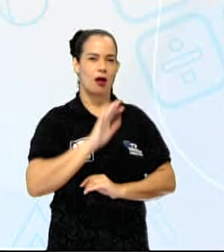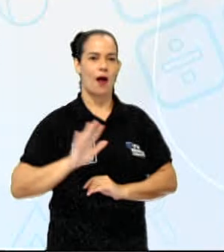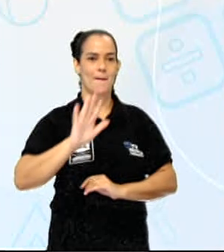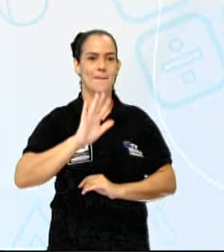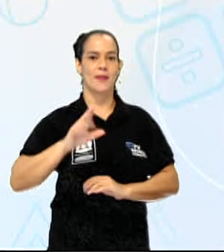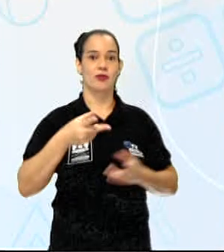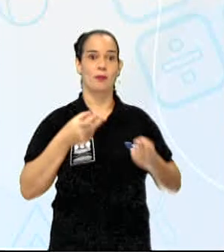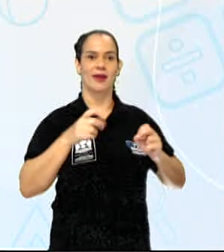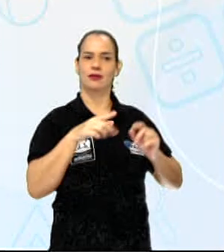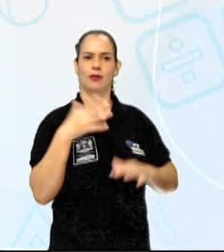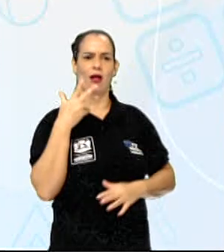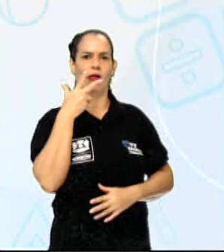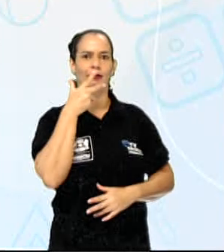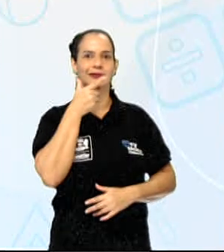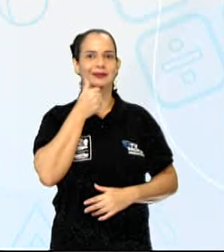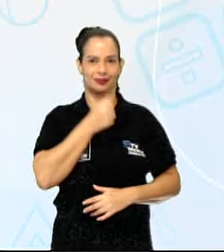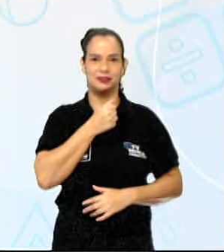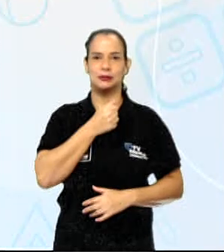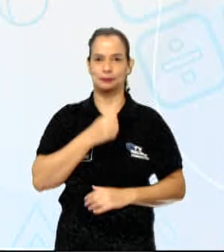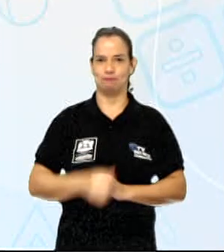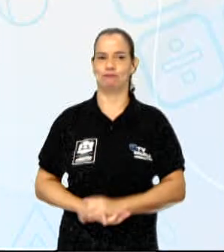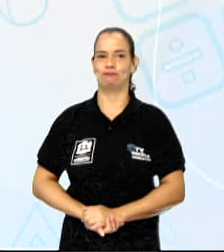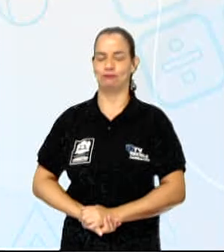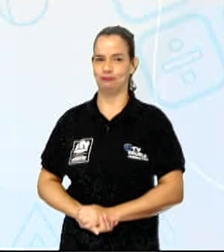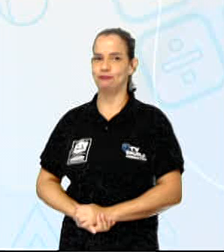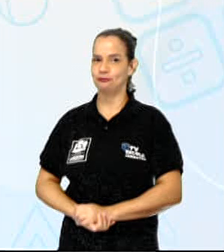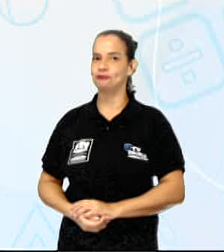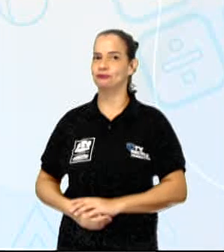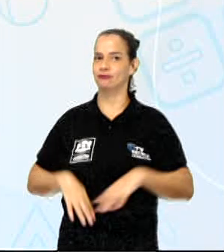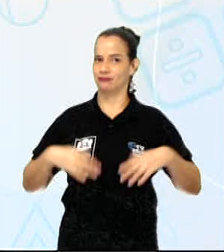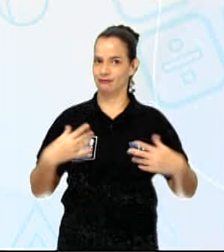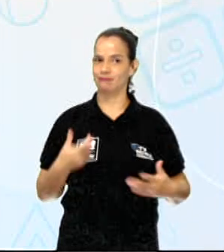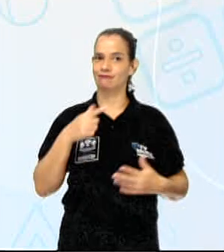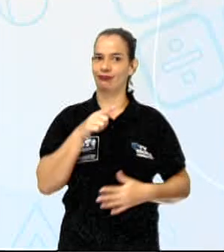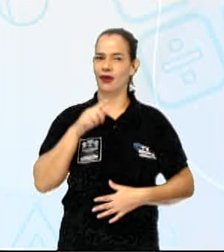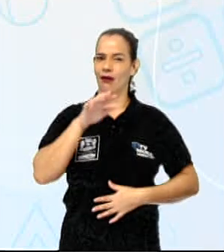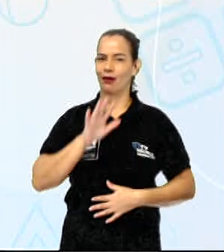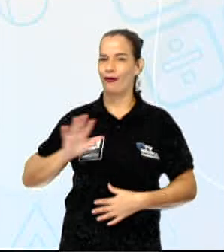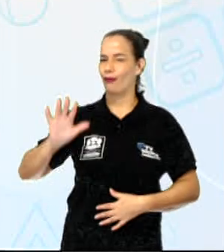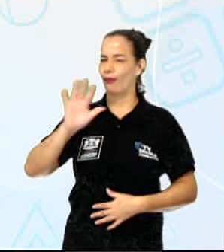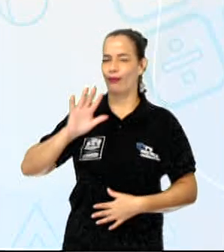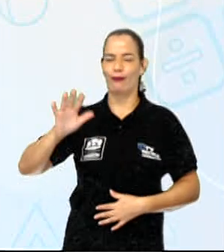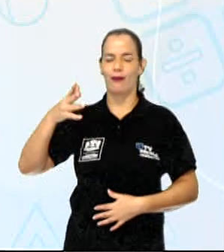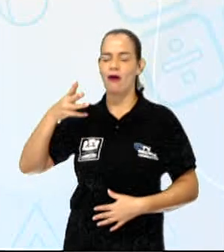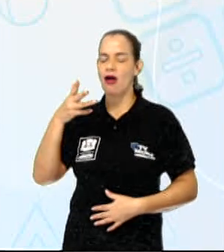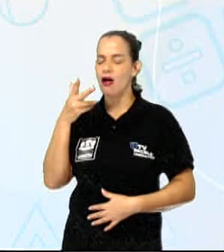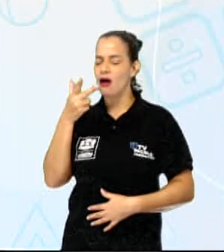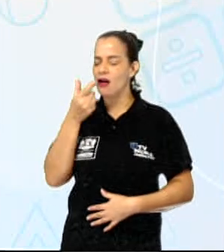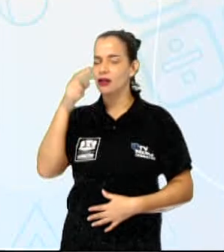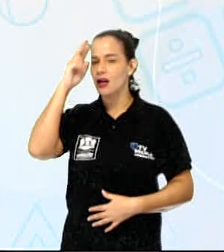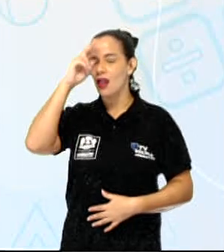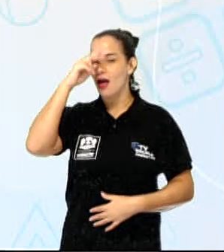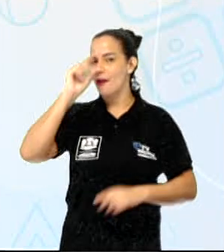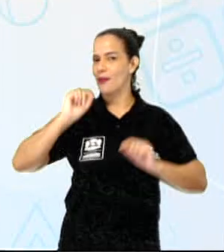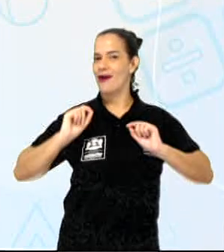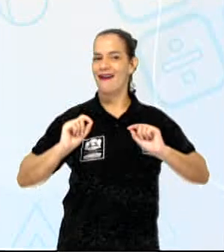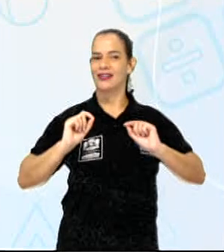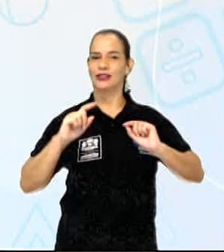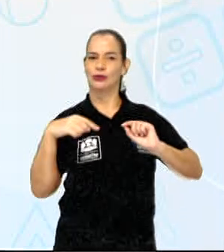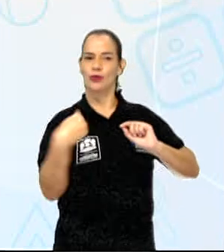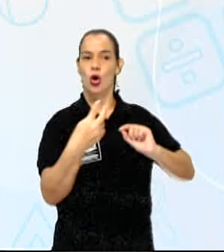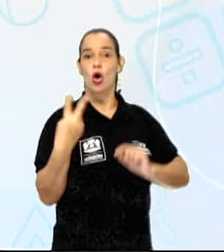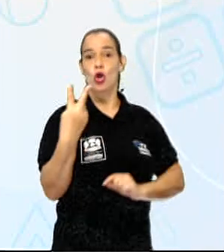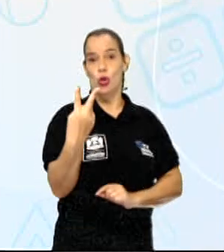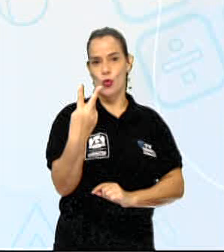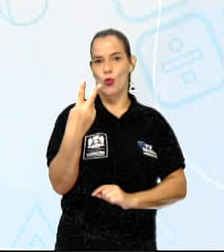Olha que coisa linda, gente! Olha que paisagem belíssima! Até lembra ali, duas